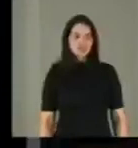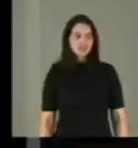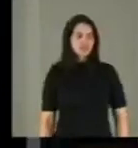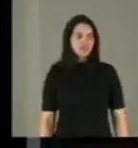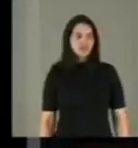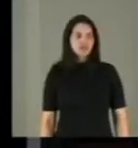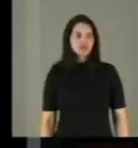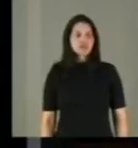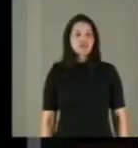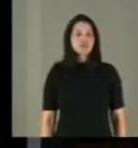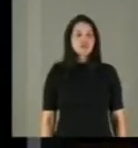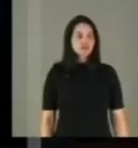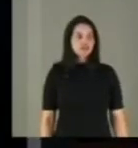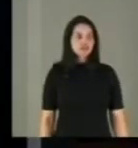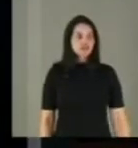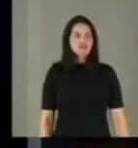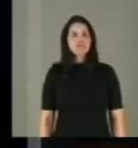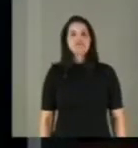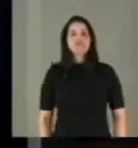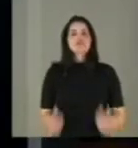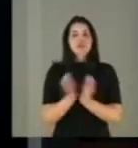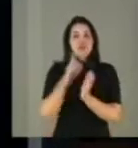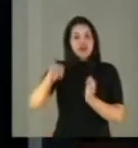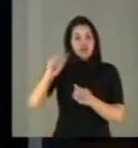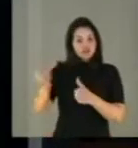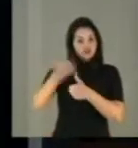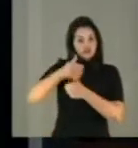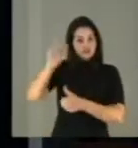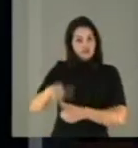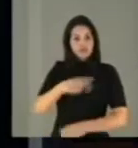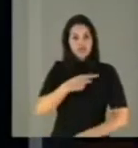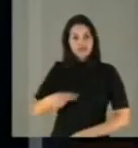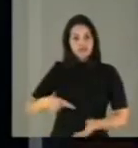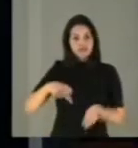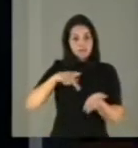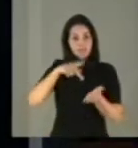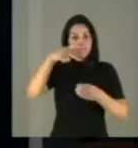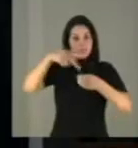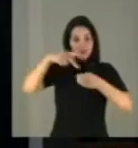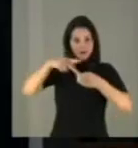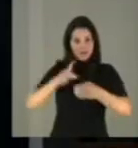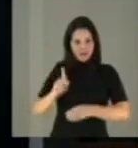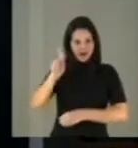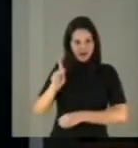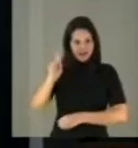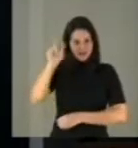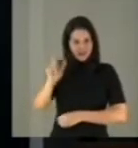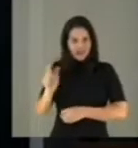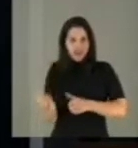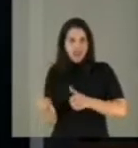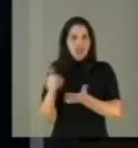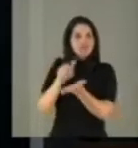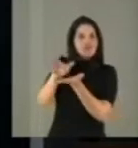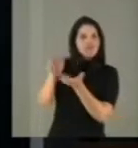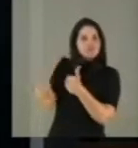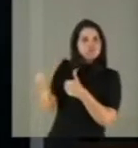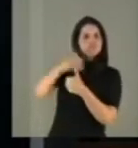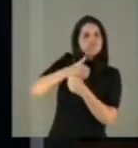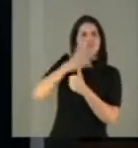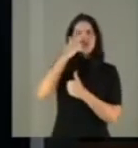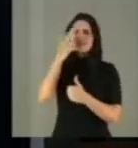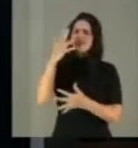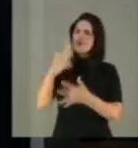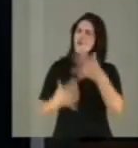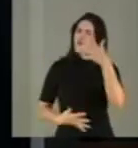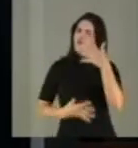A nova substituição do presidente da Petrobras é mais um capítulo da confusão de